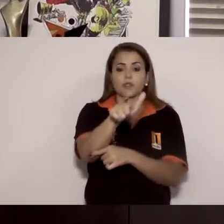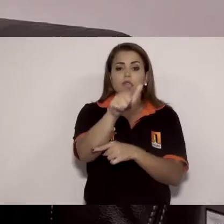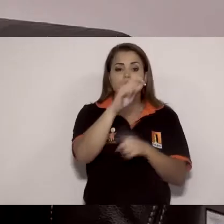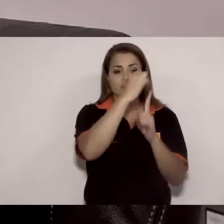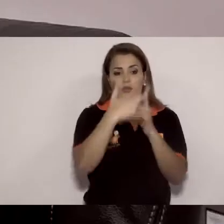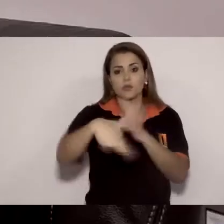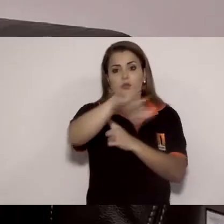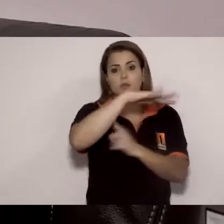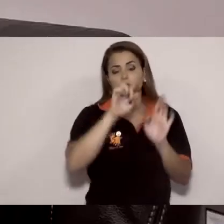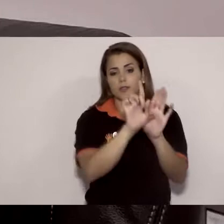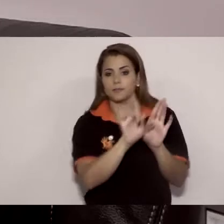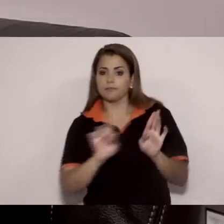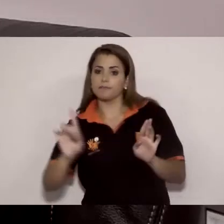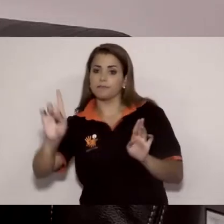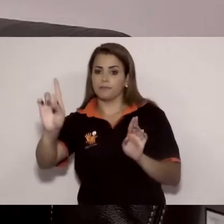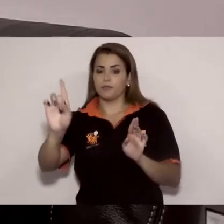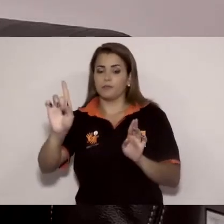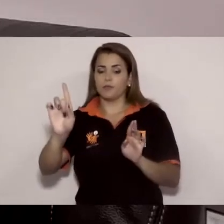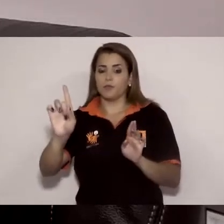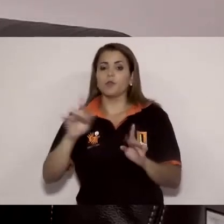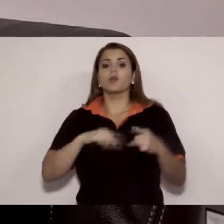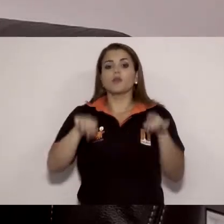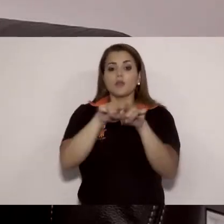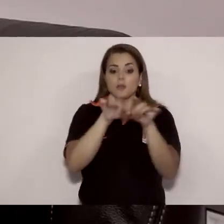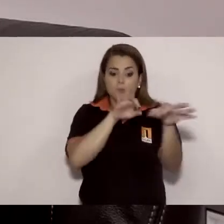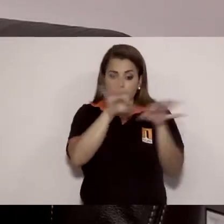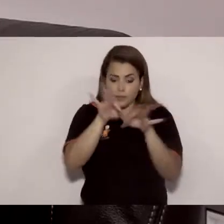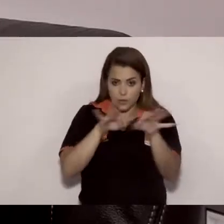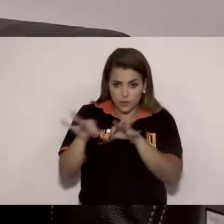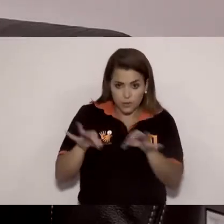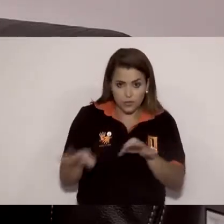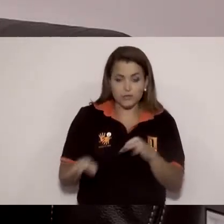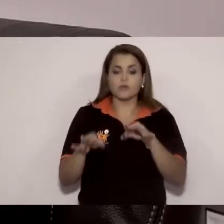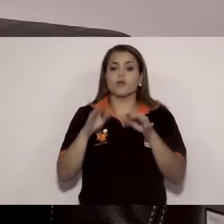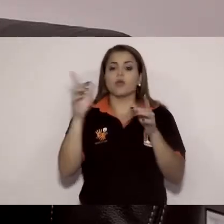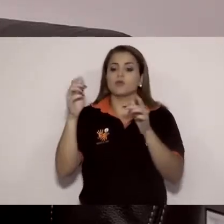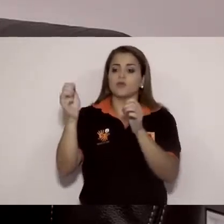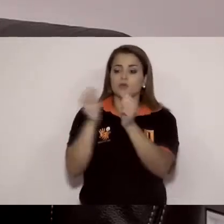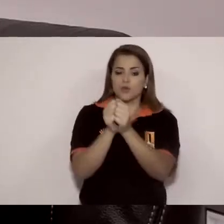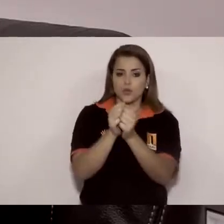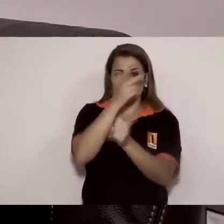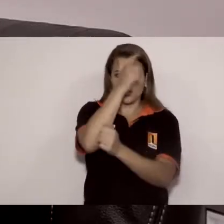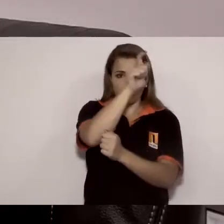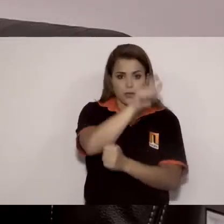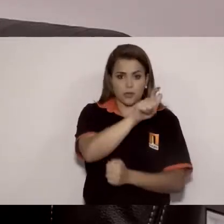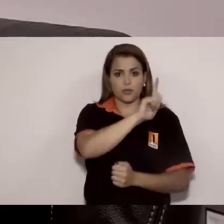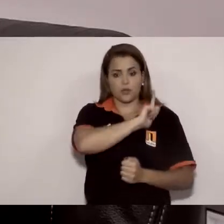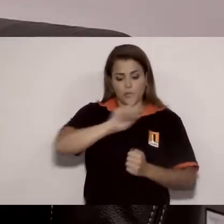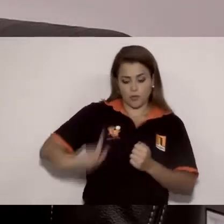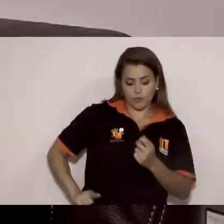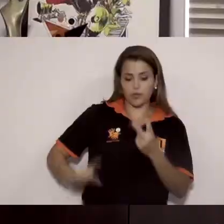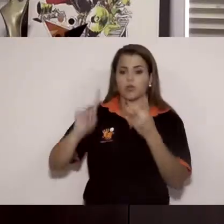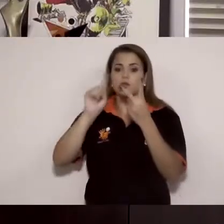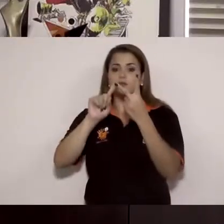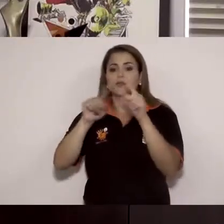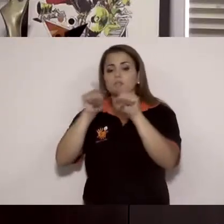em vulnerabilidade social. Com sede em Curitiba e atuação nacional, mantém seus programas por intermédio de parcerias governamentais e